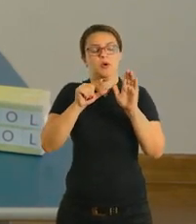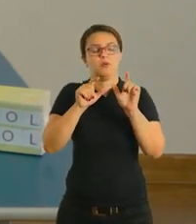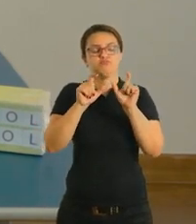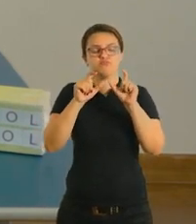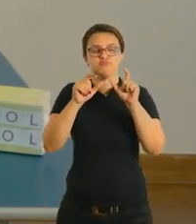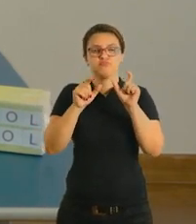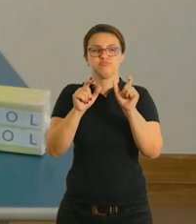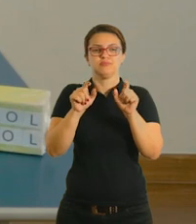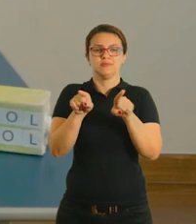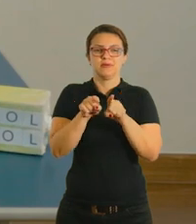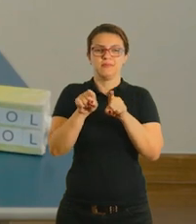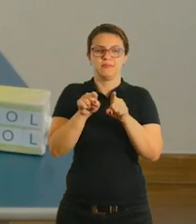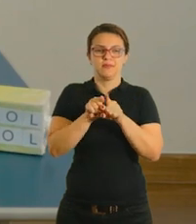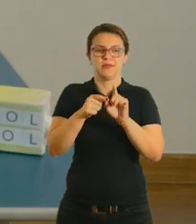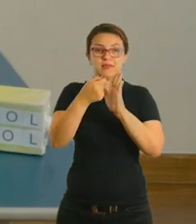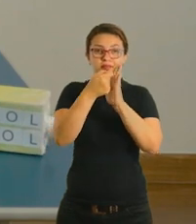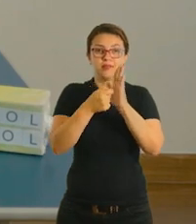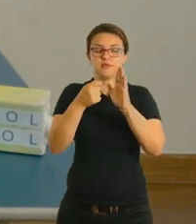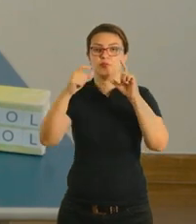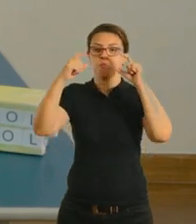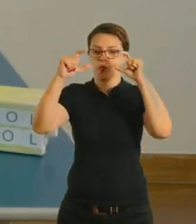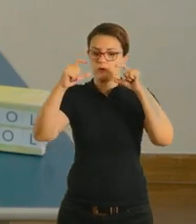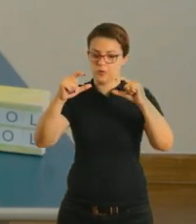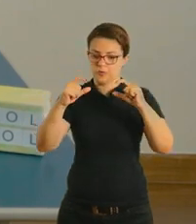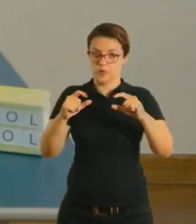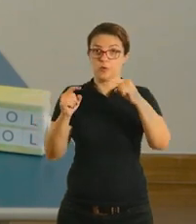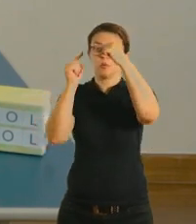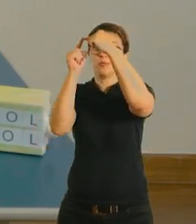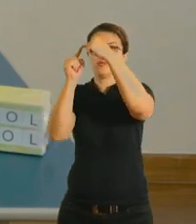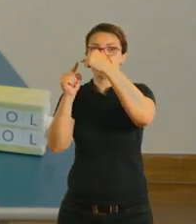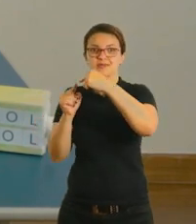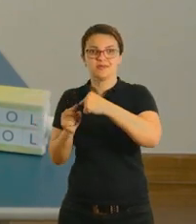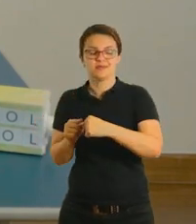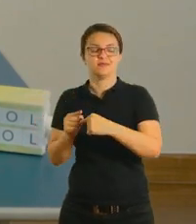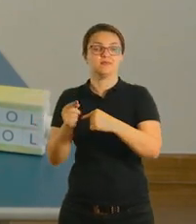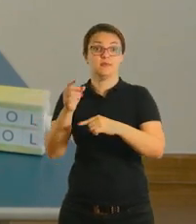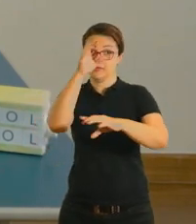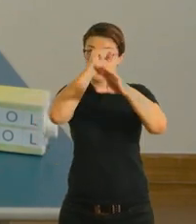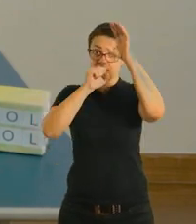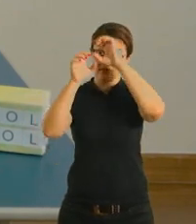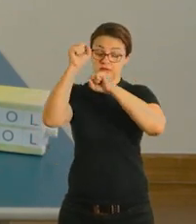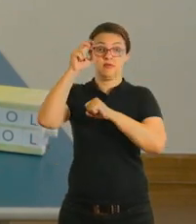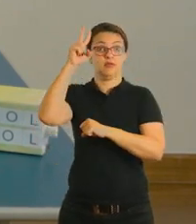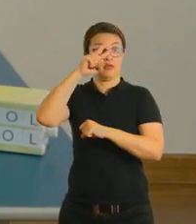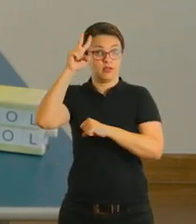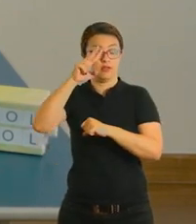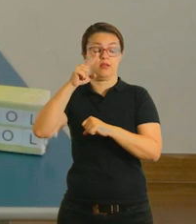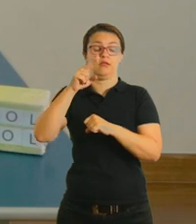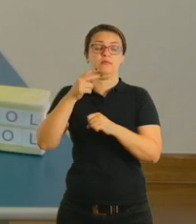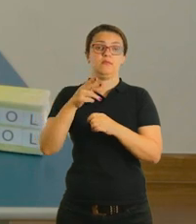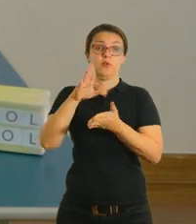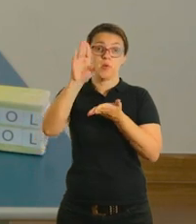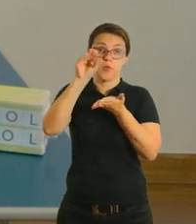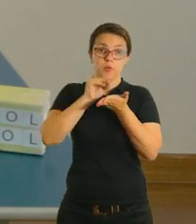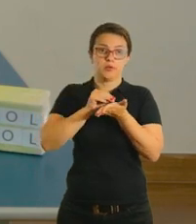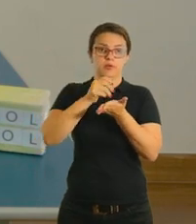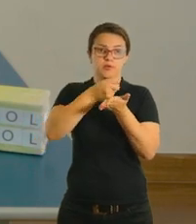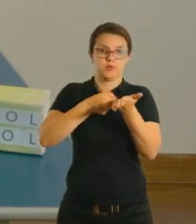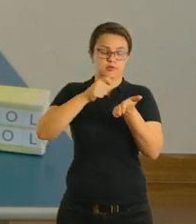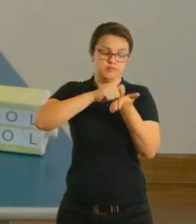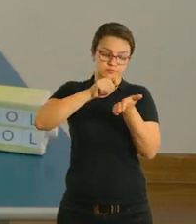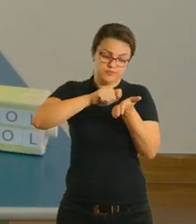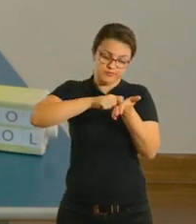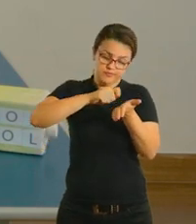dele é muito interessante para a criança aprender, tá? Então vocês se lembram, escreve o texto, eu escrevi aqui num